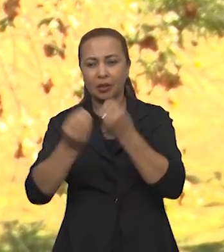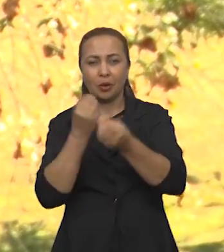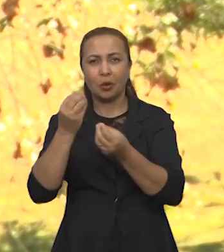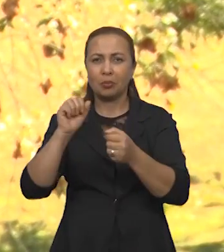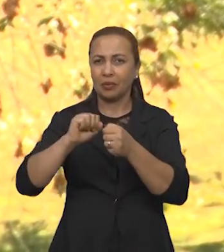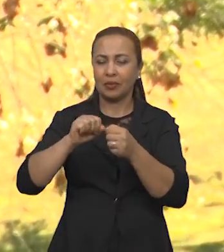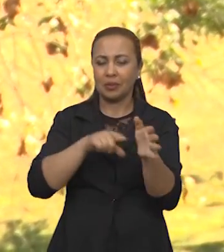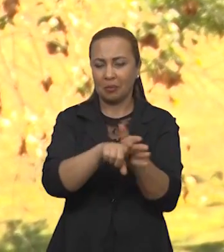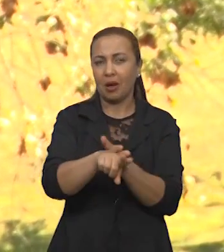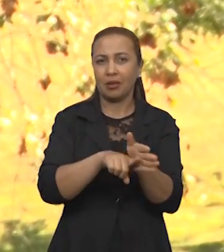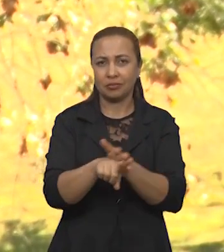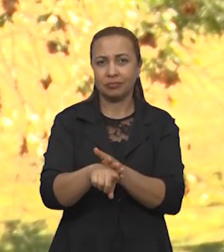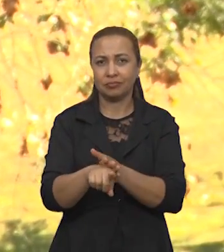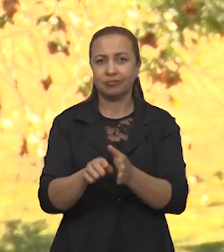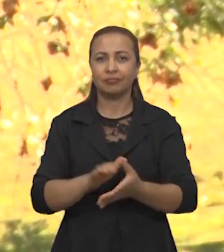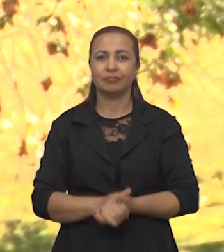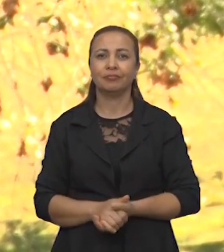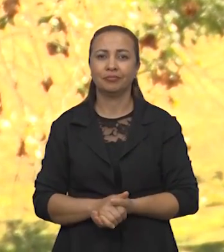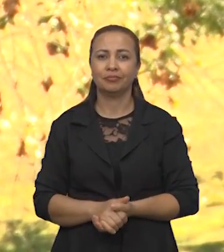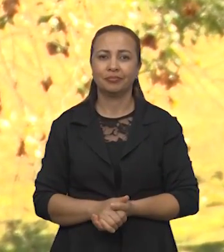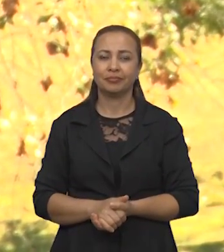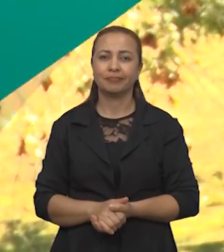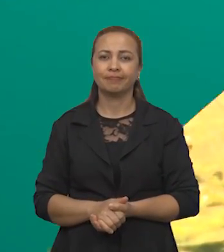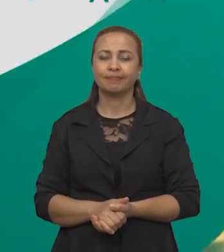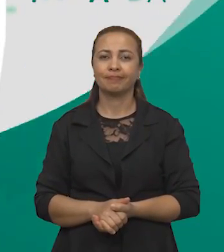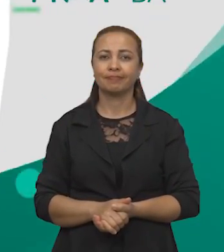Vamos entender como está sendo feita essa pesquisa?